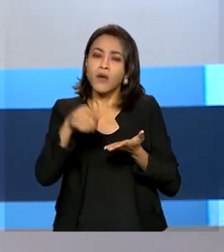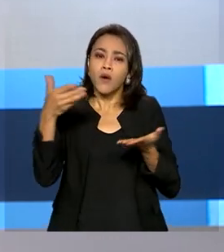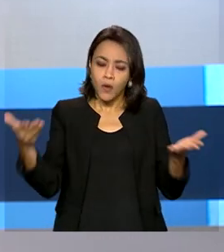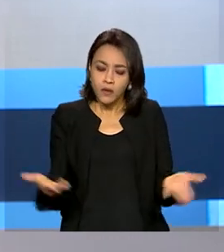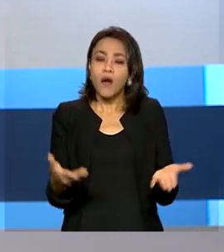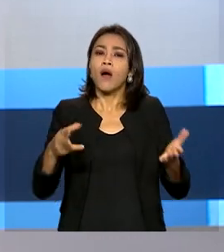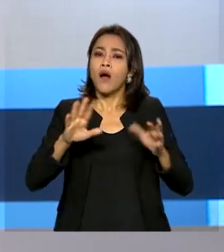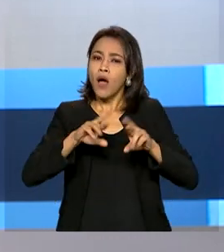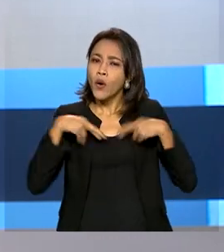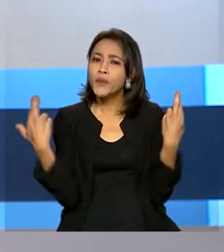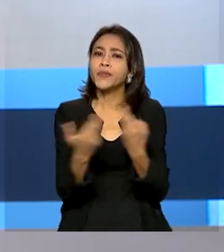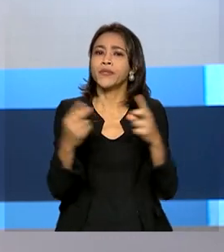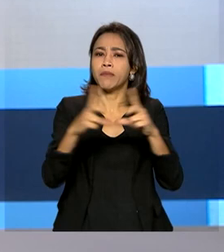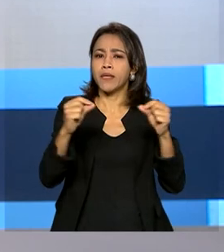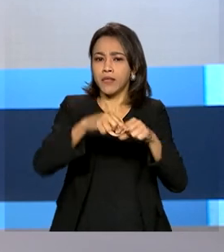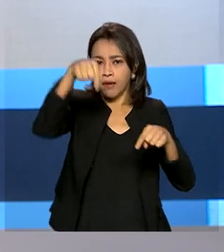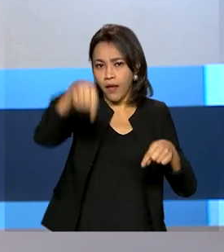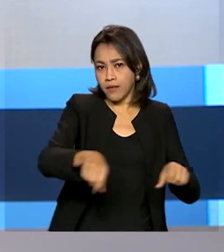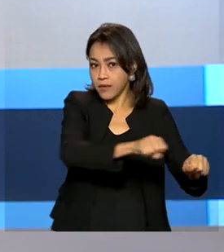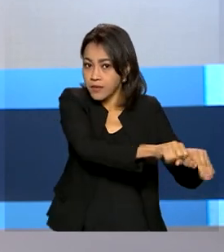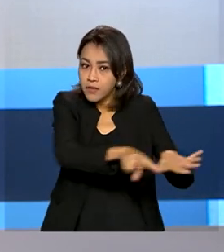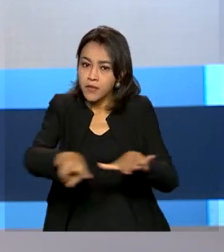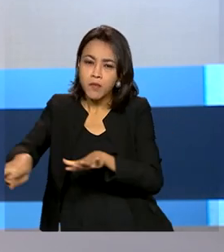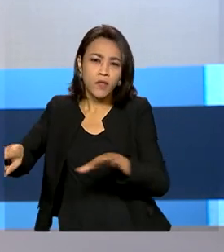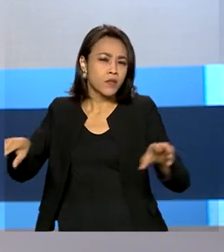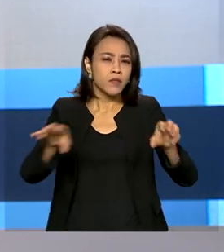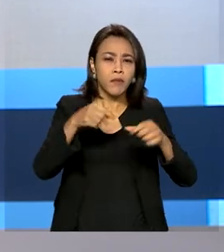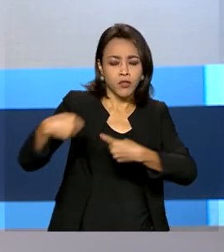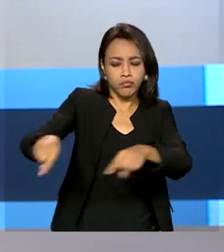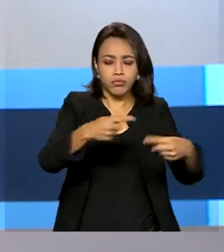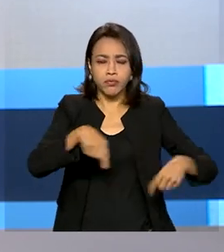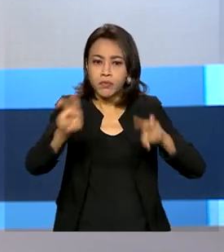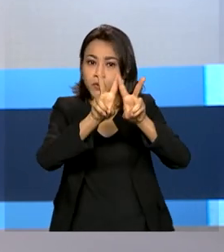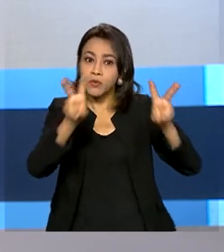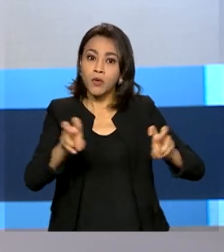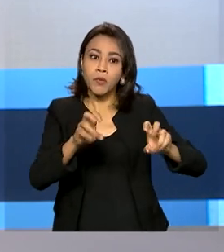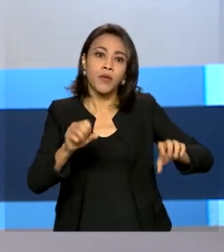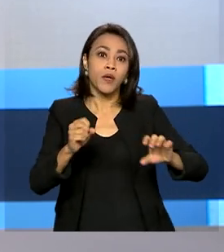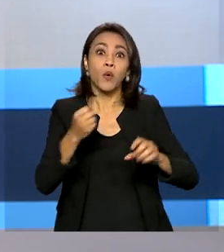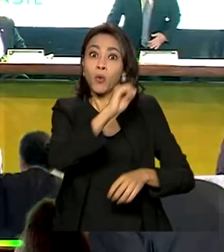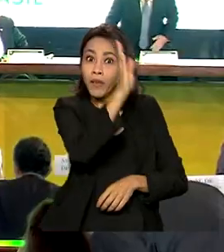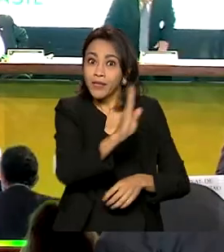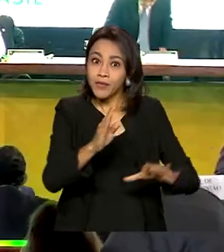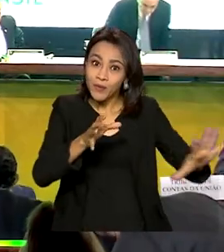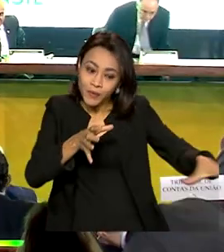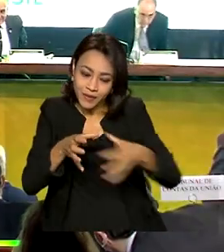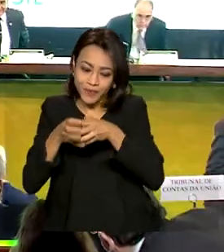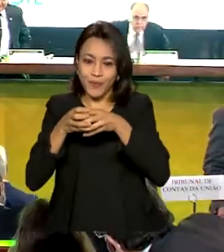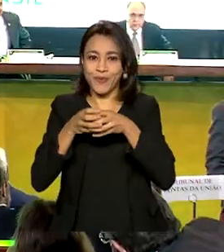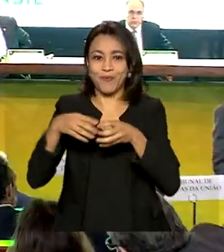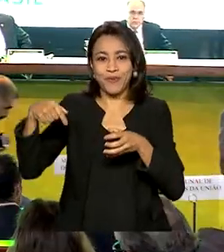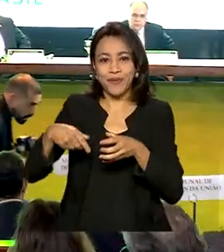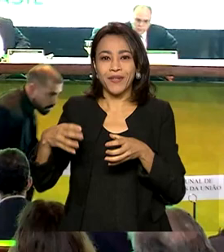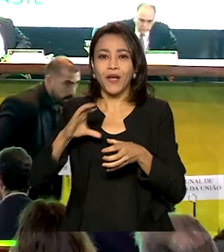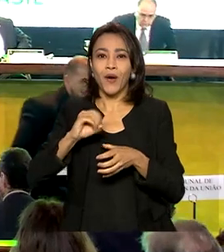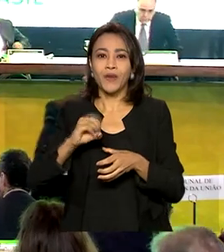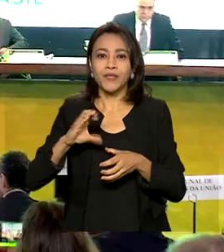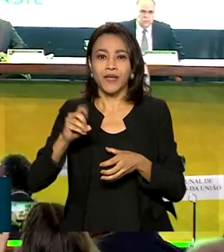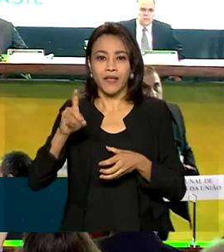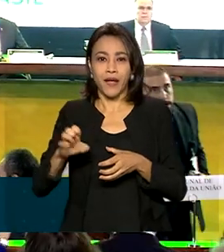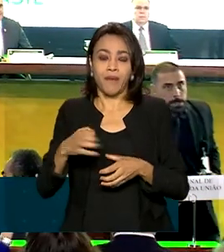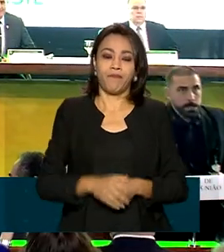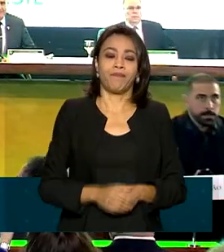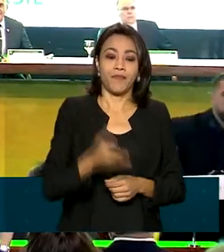reunidos em Brasília durante toda essa semana para discutir a cooperação Brasil-OCDE. A sessão do Brasil à